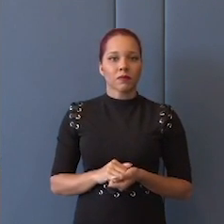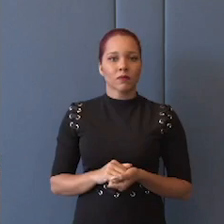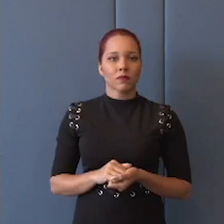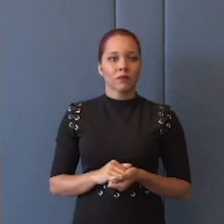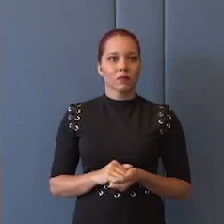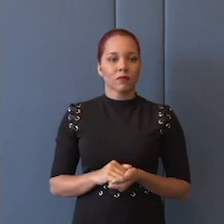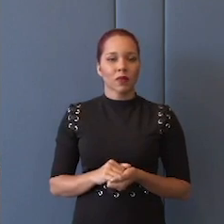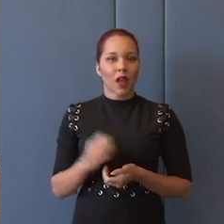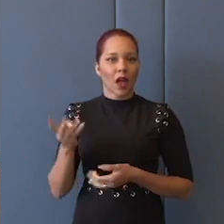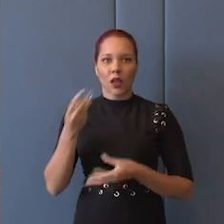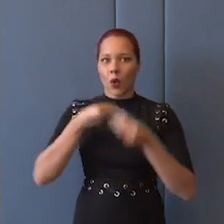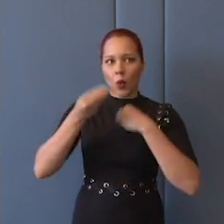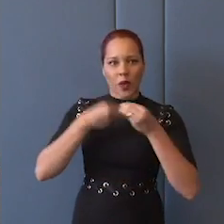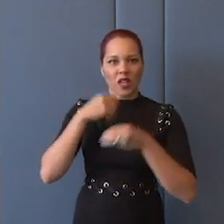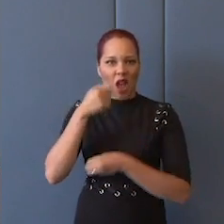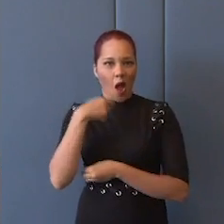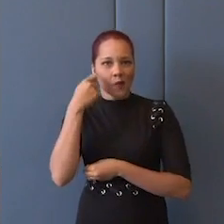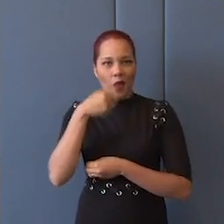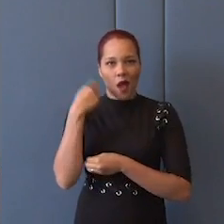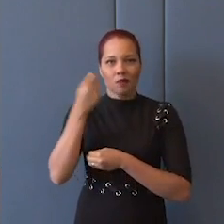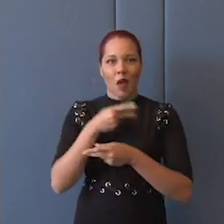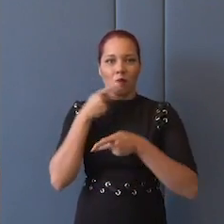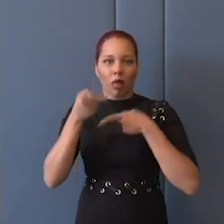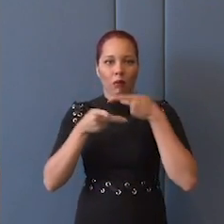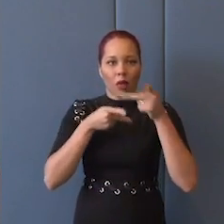refinamento, digamos, comendo assim com a boca aberta, falando com a boca aberta.